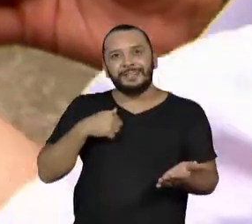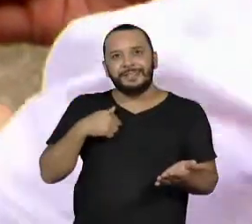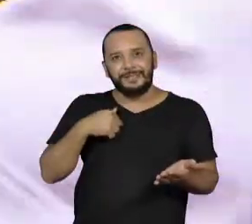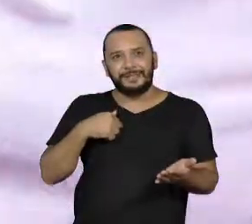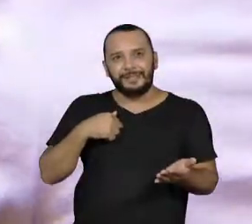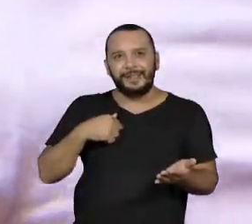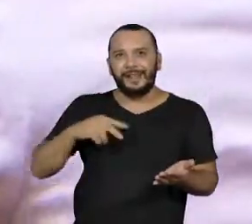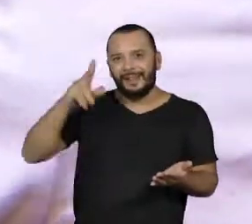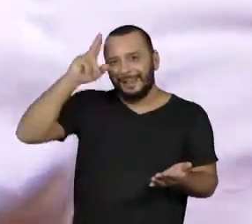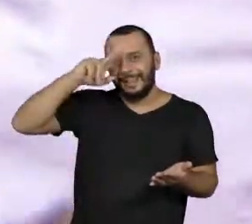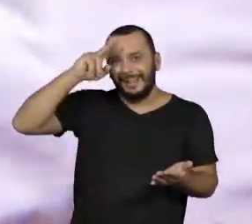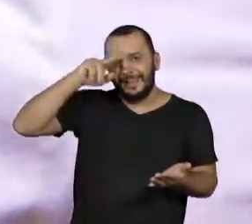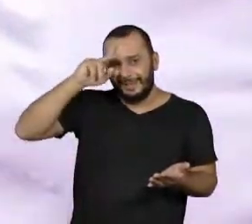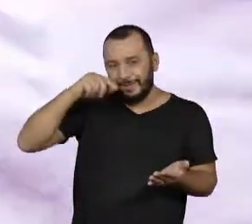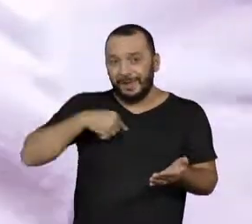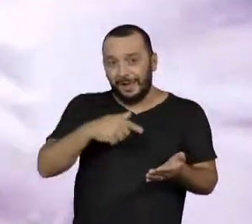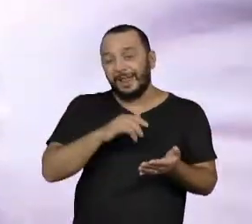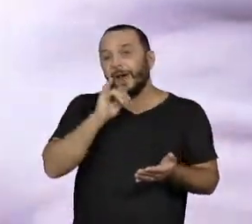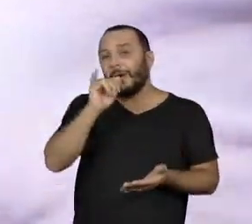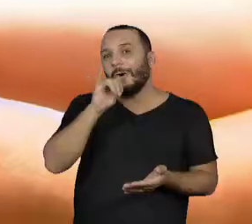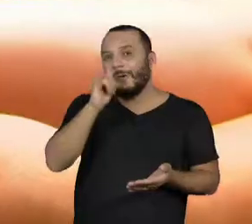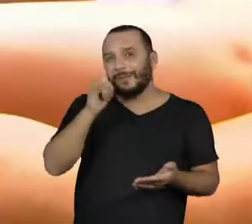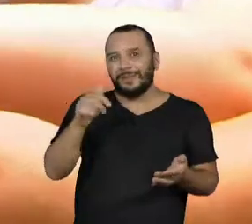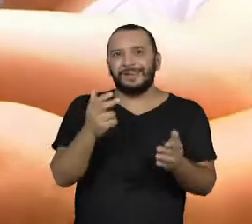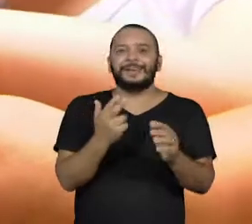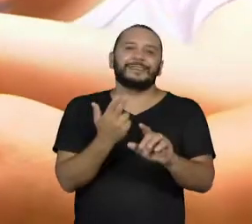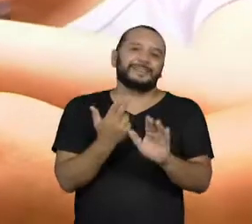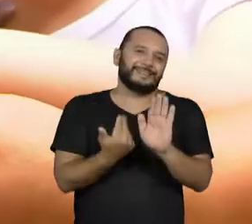chamar atenção para figuras.